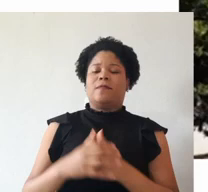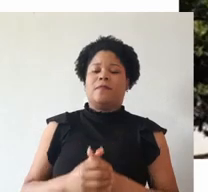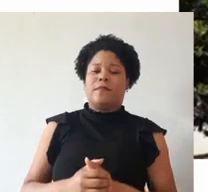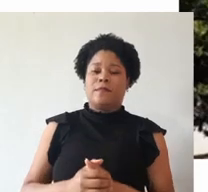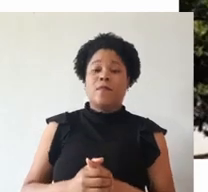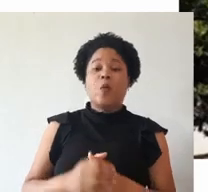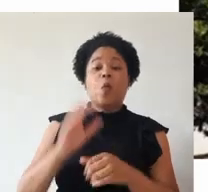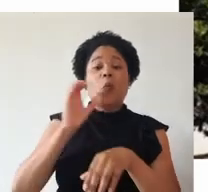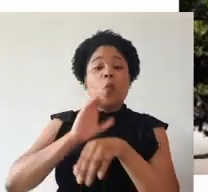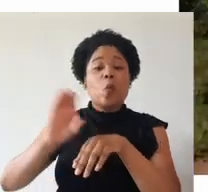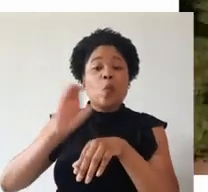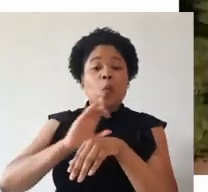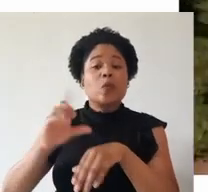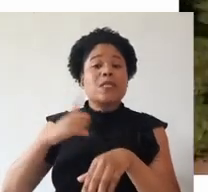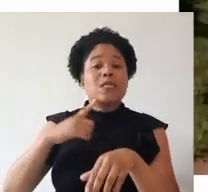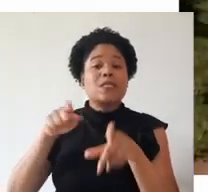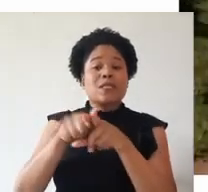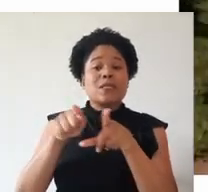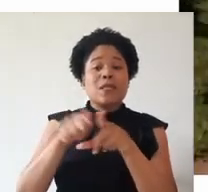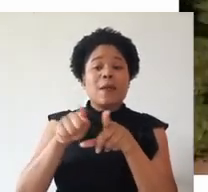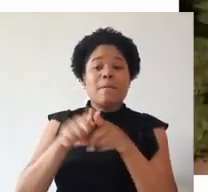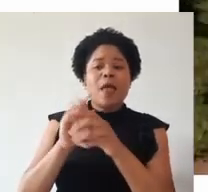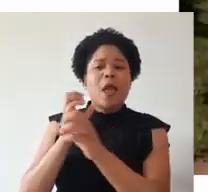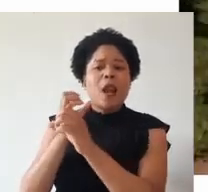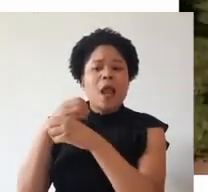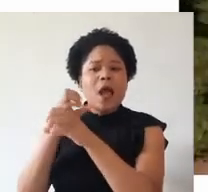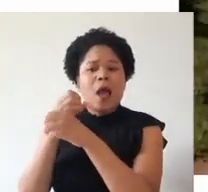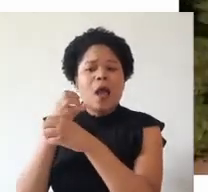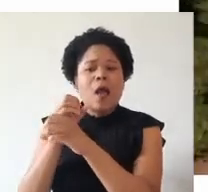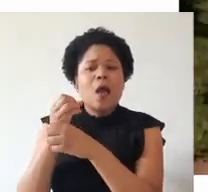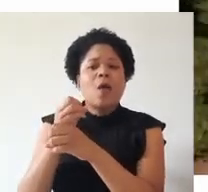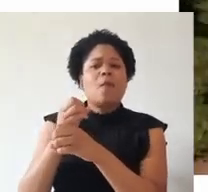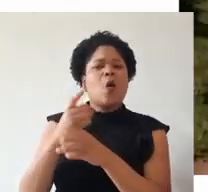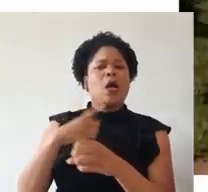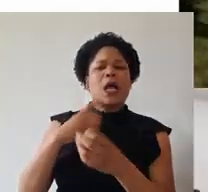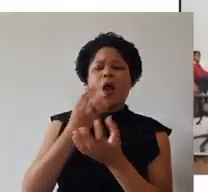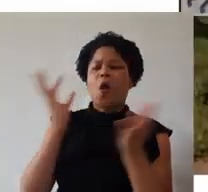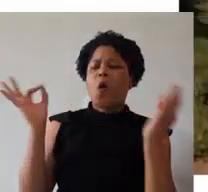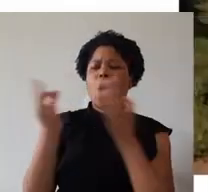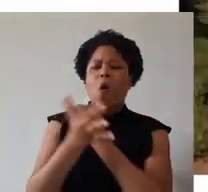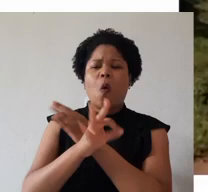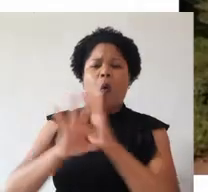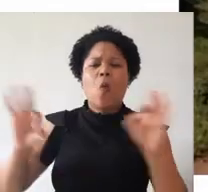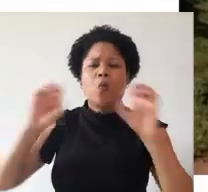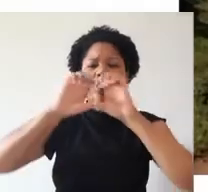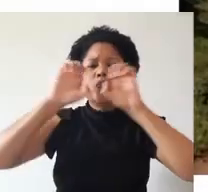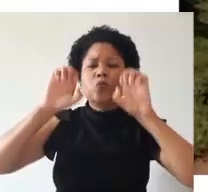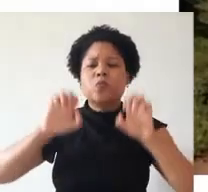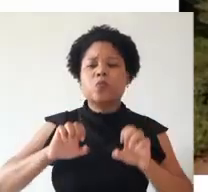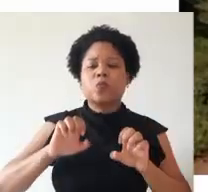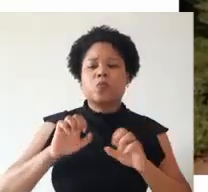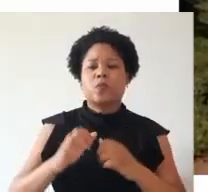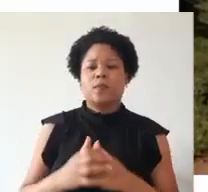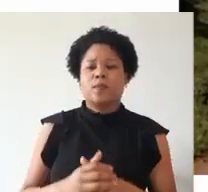O curso conta também com laboratórios com excelentes estruturas